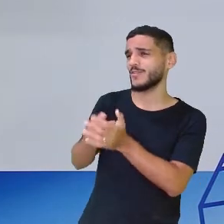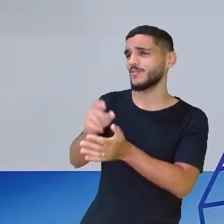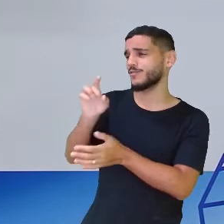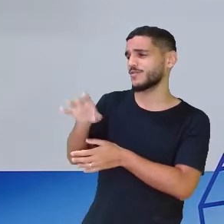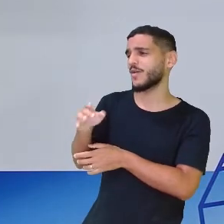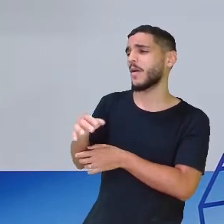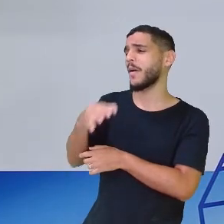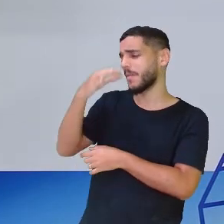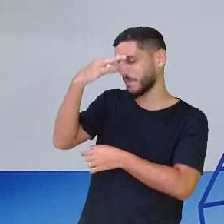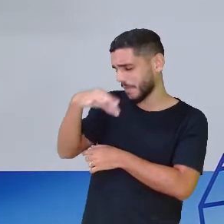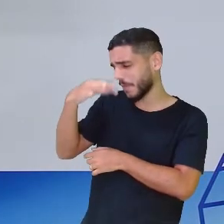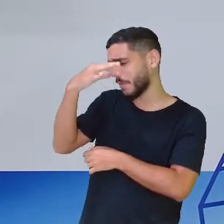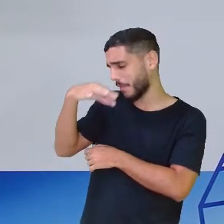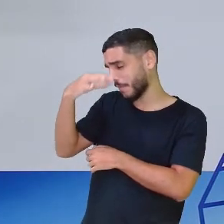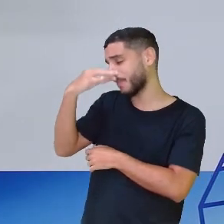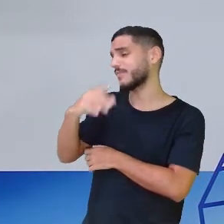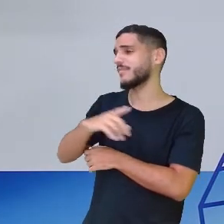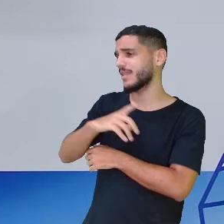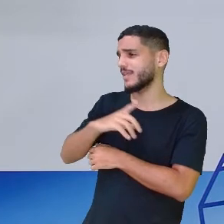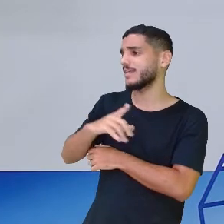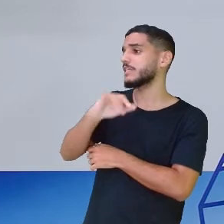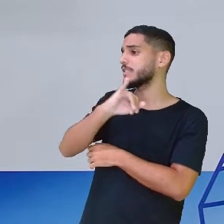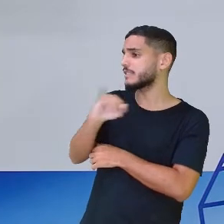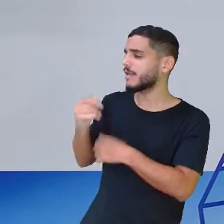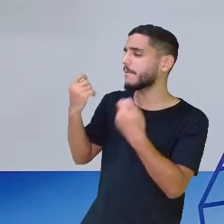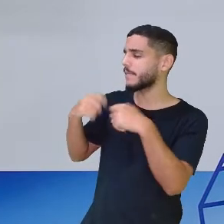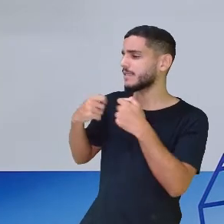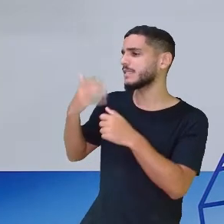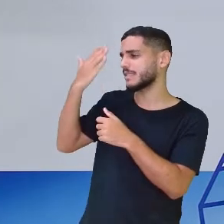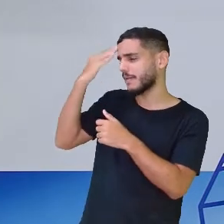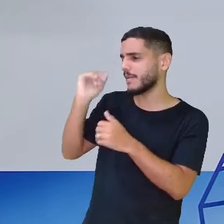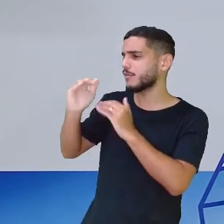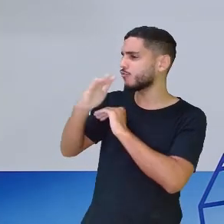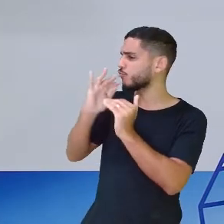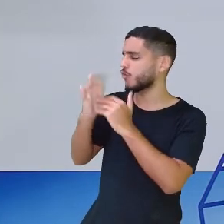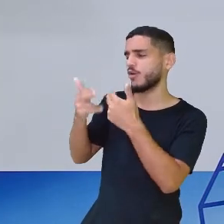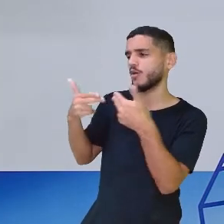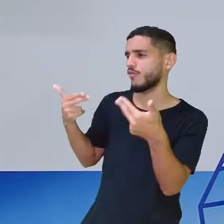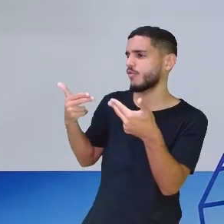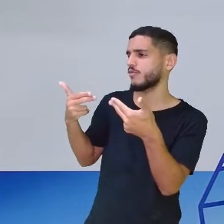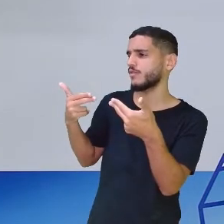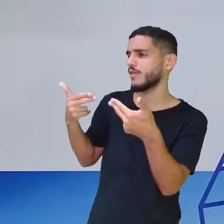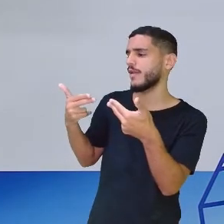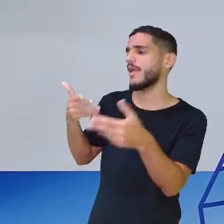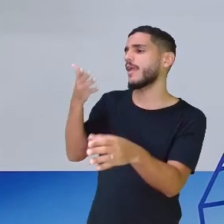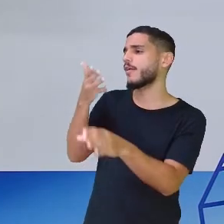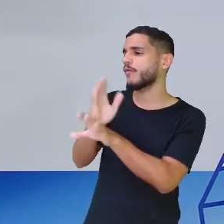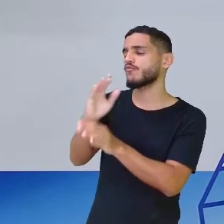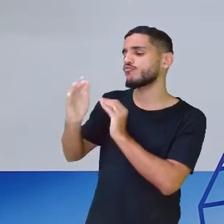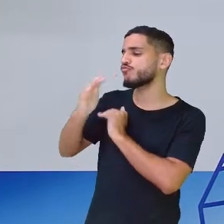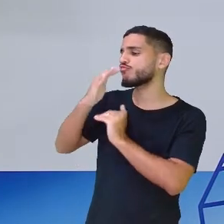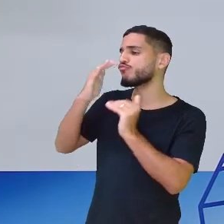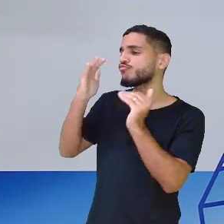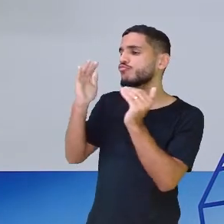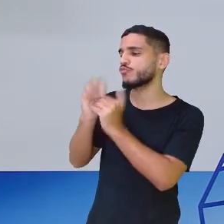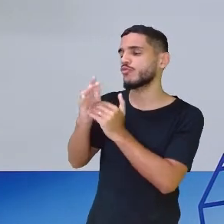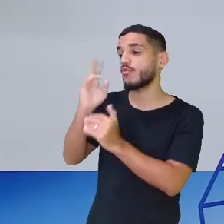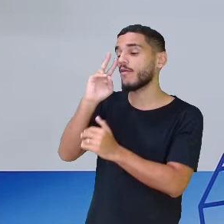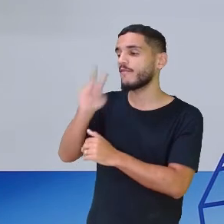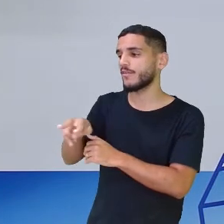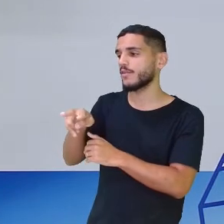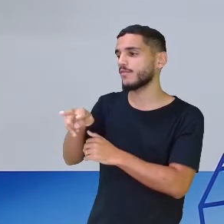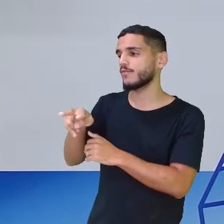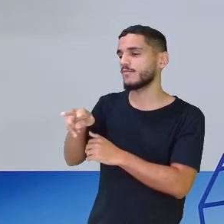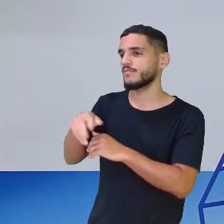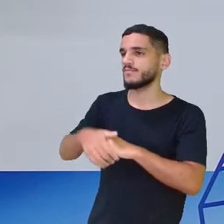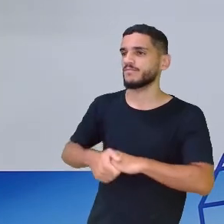resfriado. Se quer saber de tudo, consulte quem tudo viu. E quem tudo vê lá do